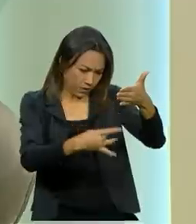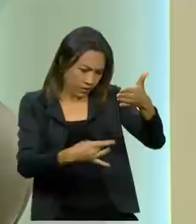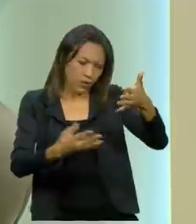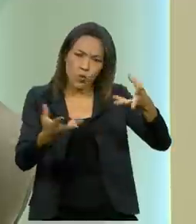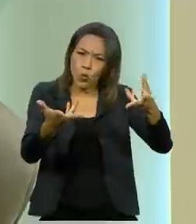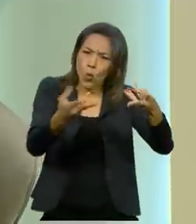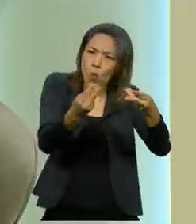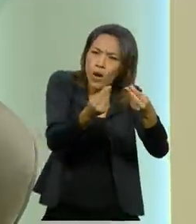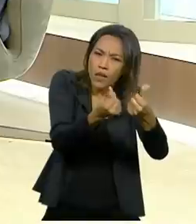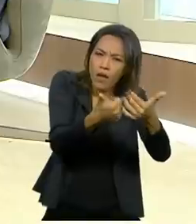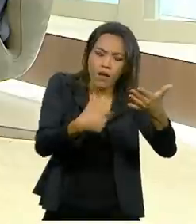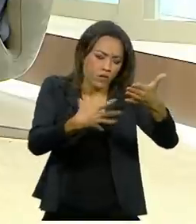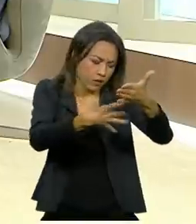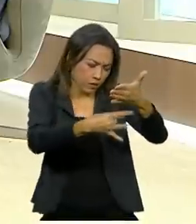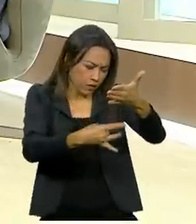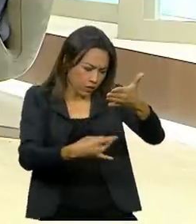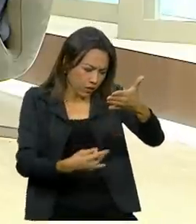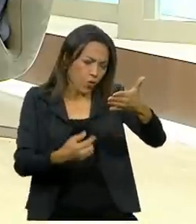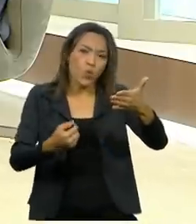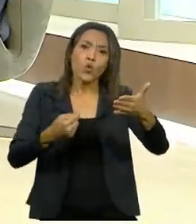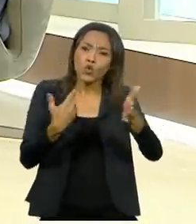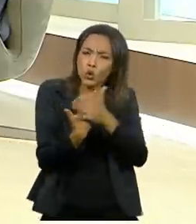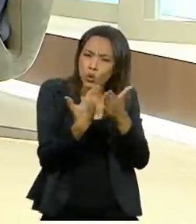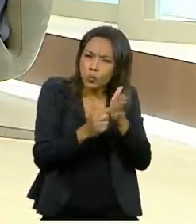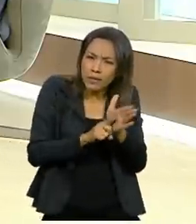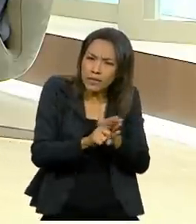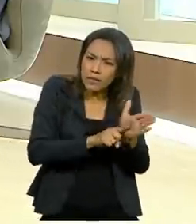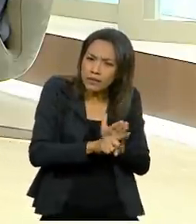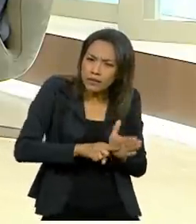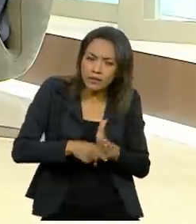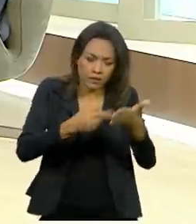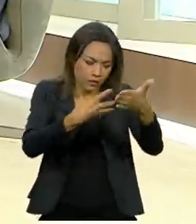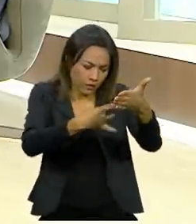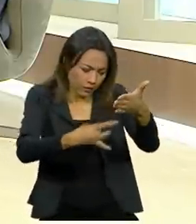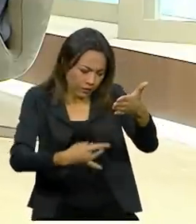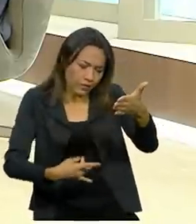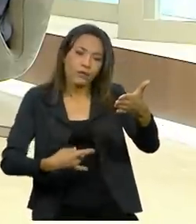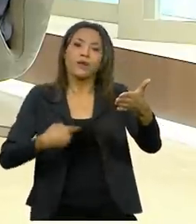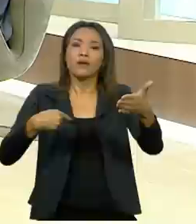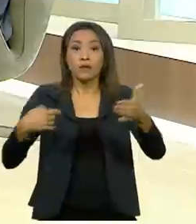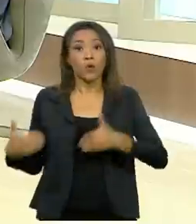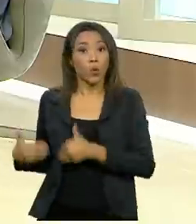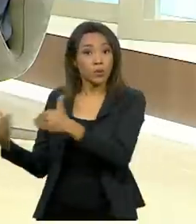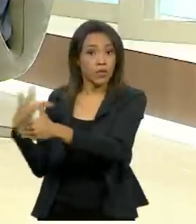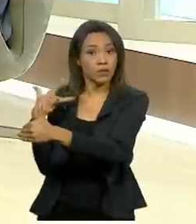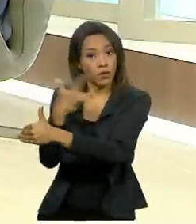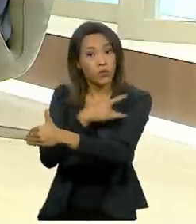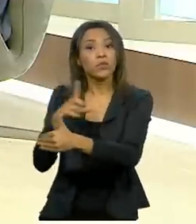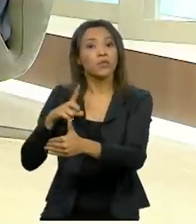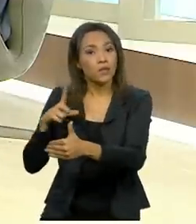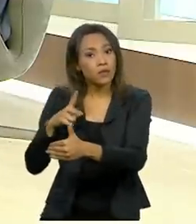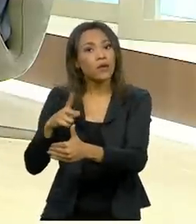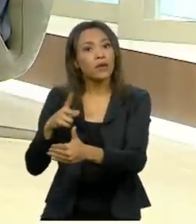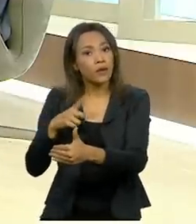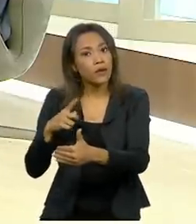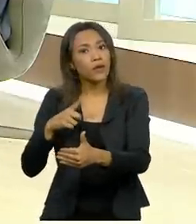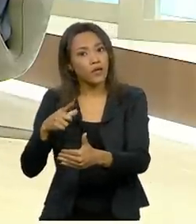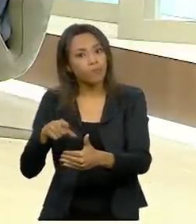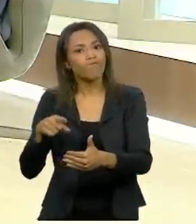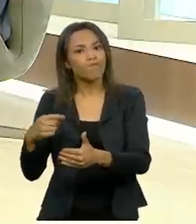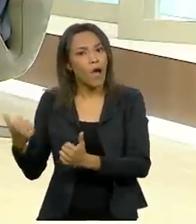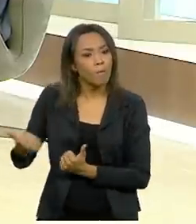efetividade, custo-efetividade, estudos sendo feitos. O Ministério da Saúde tem patrocinado esses